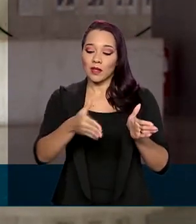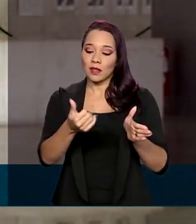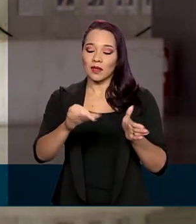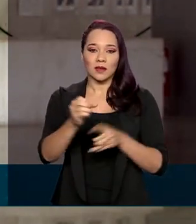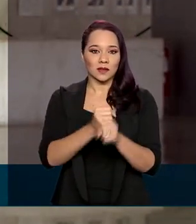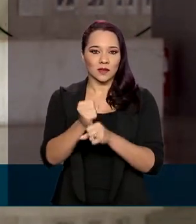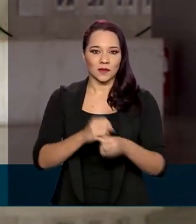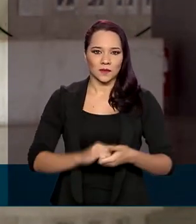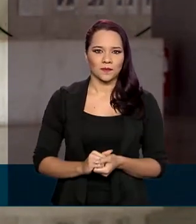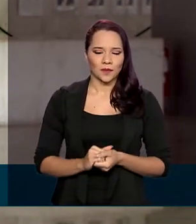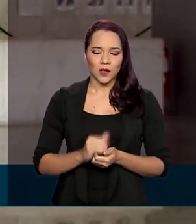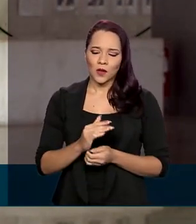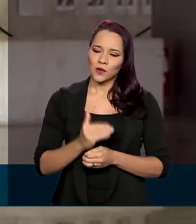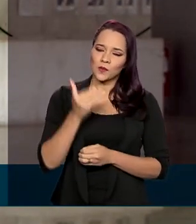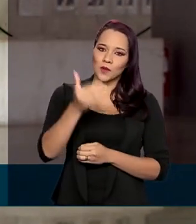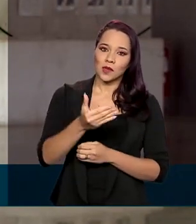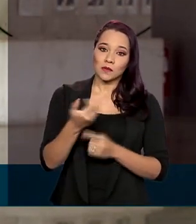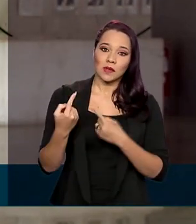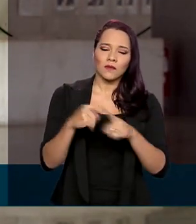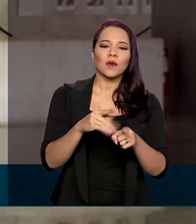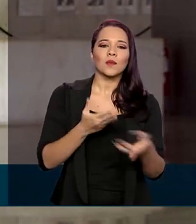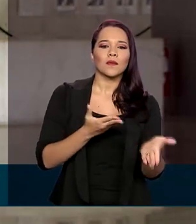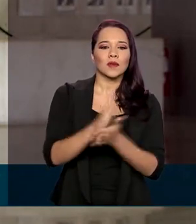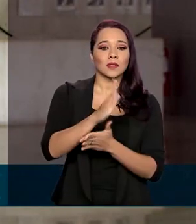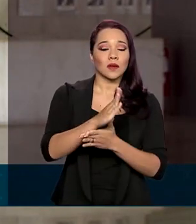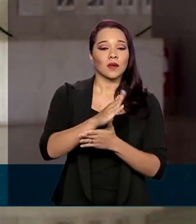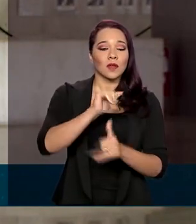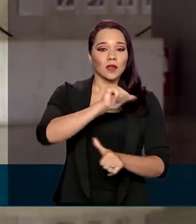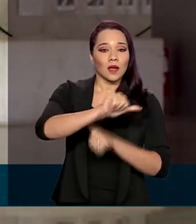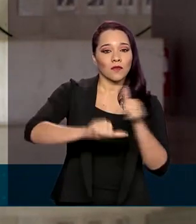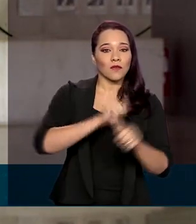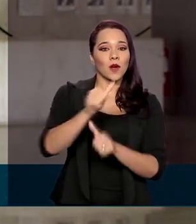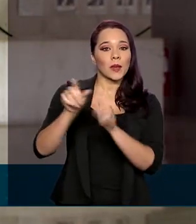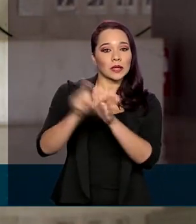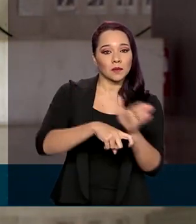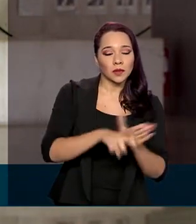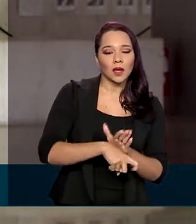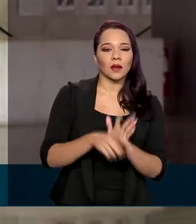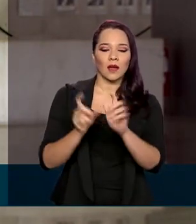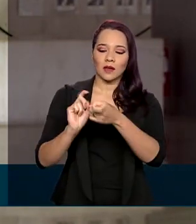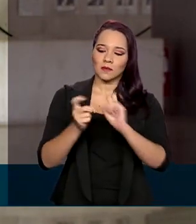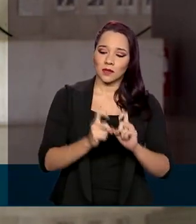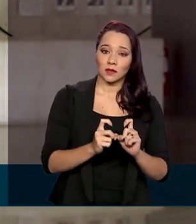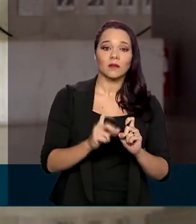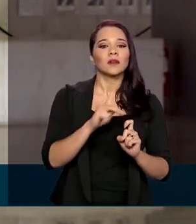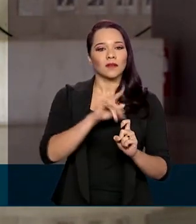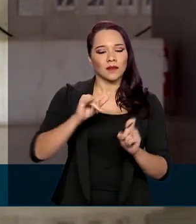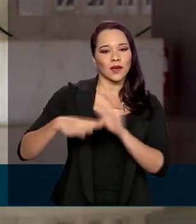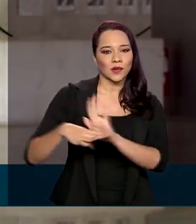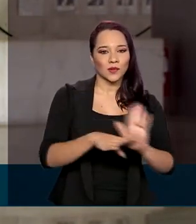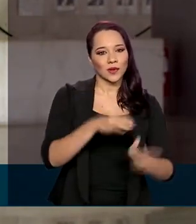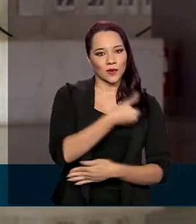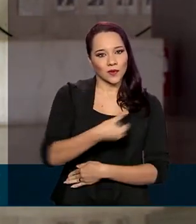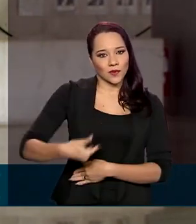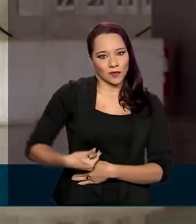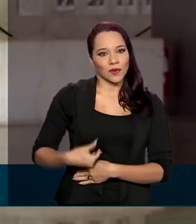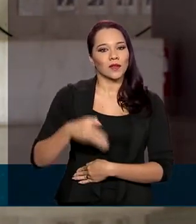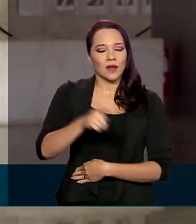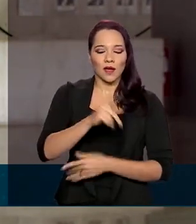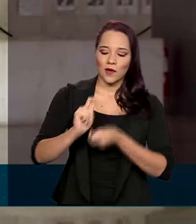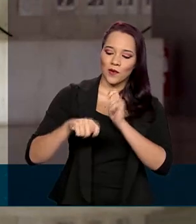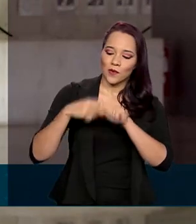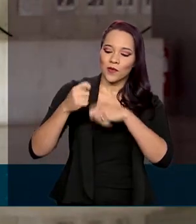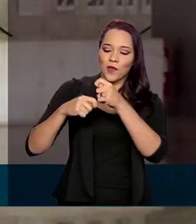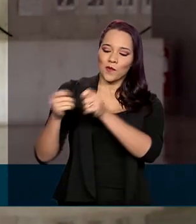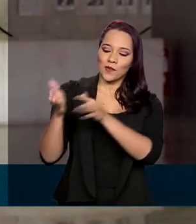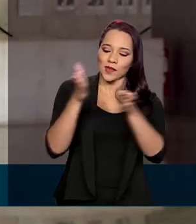Os próximos desafios são a aprovação das reformas tributária e administrativa, que devem ajudar o governo a colocar a economia